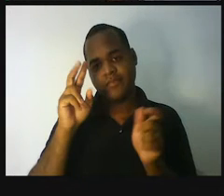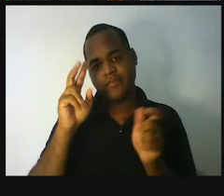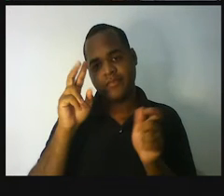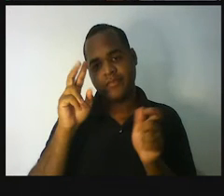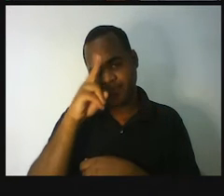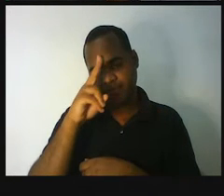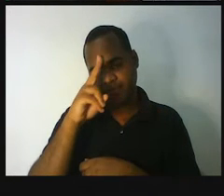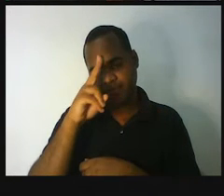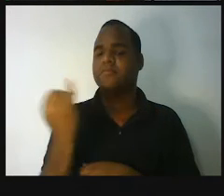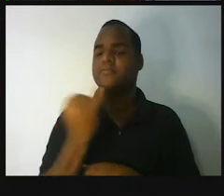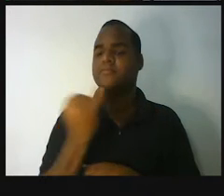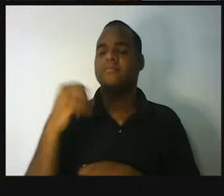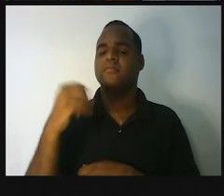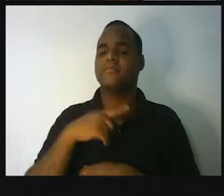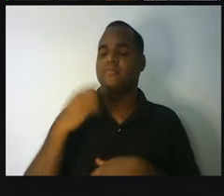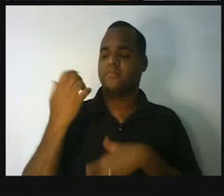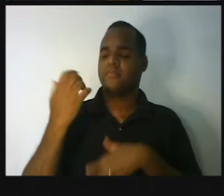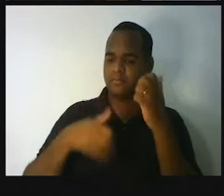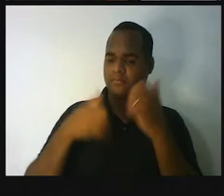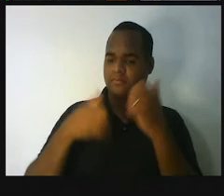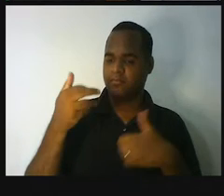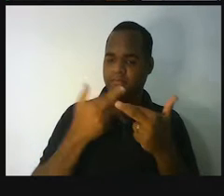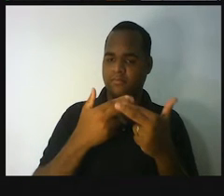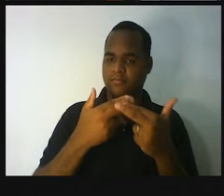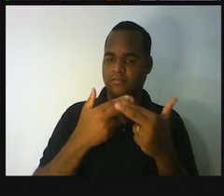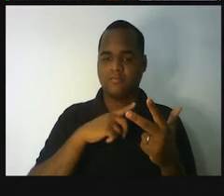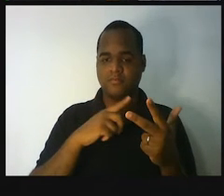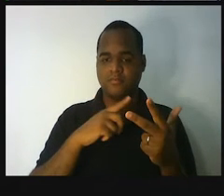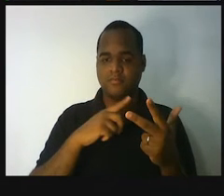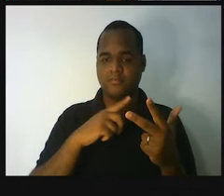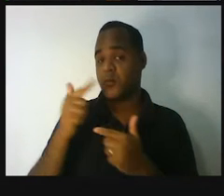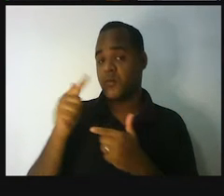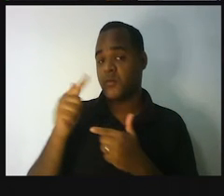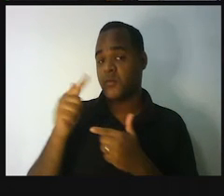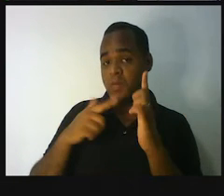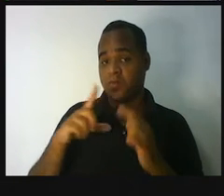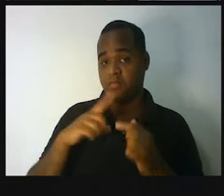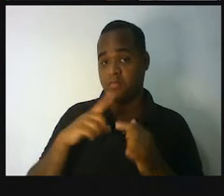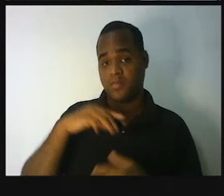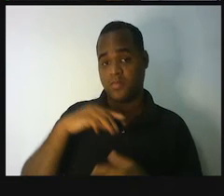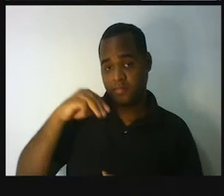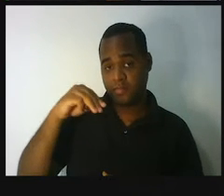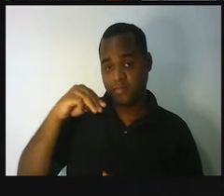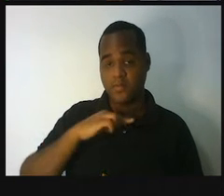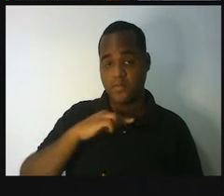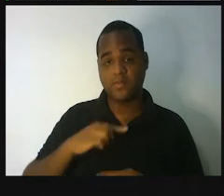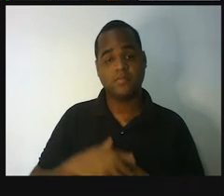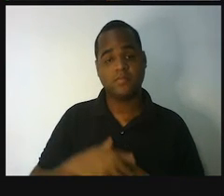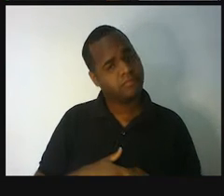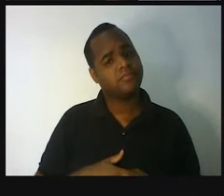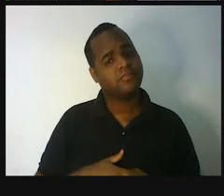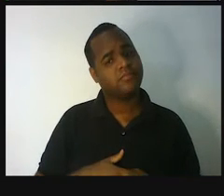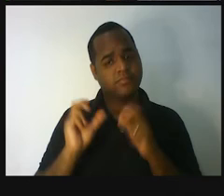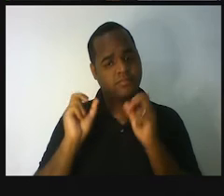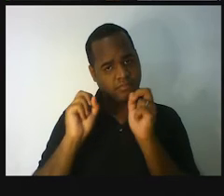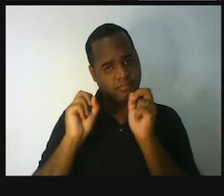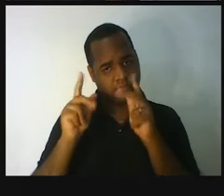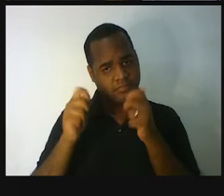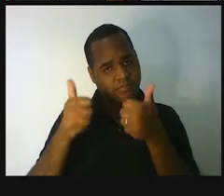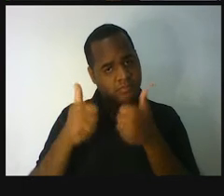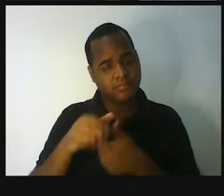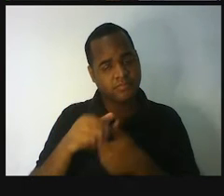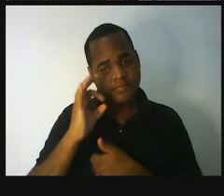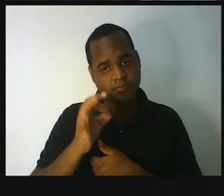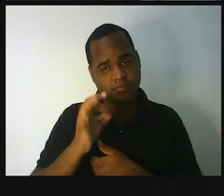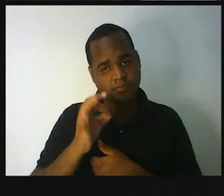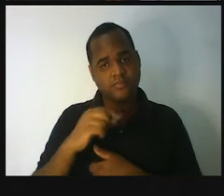Porque existem outras unidades de medida além do metro? É claro que existem, né? Quer ver só um